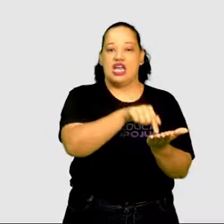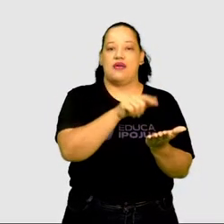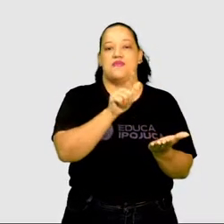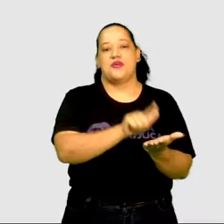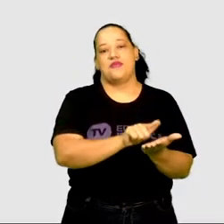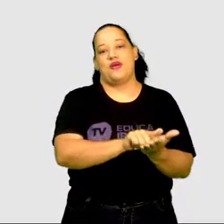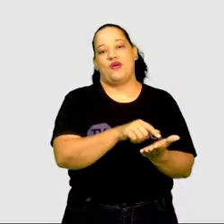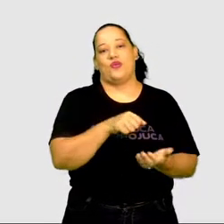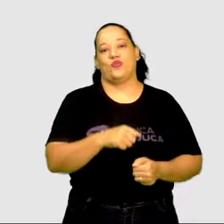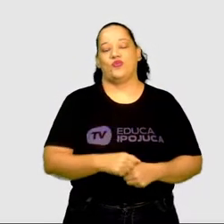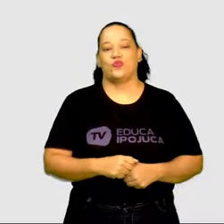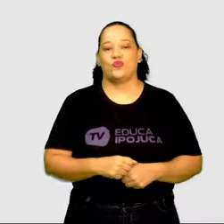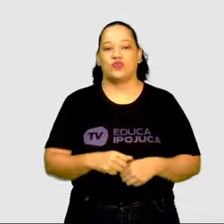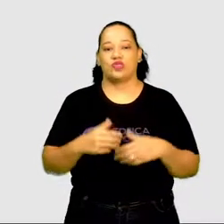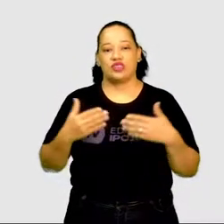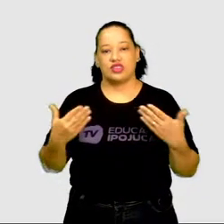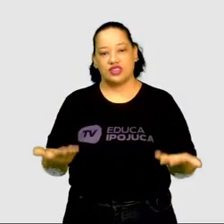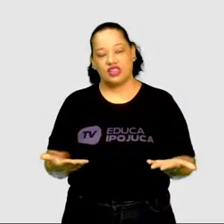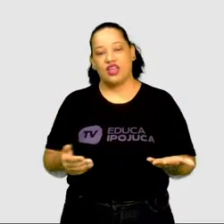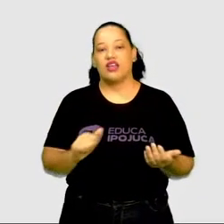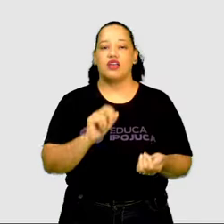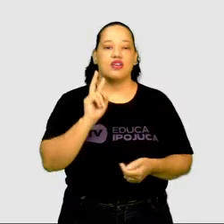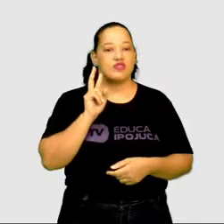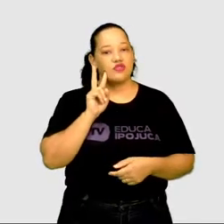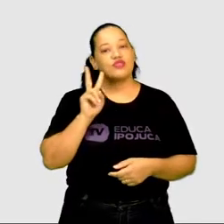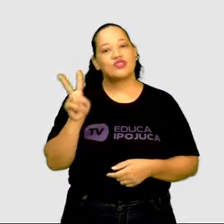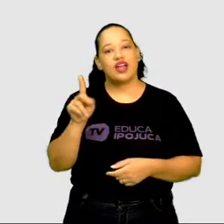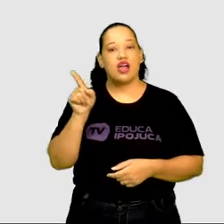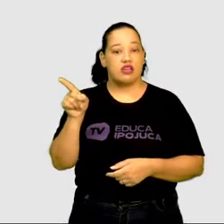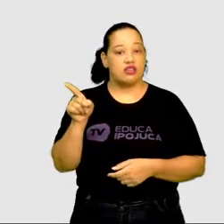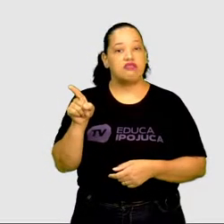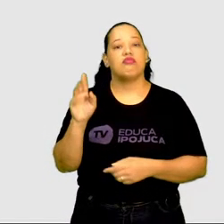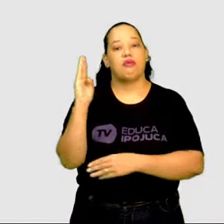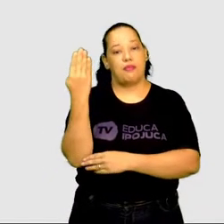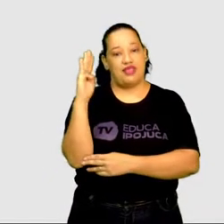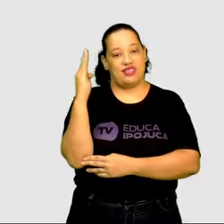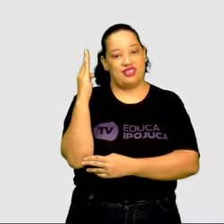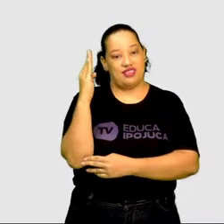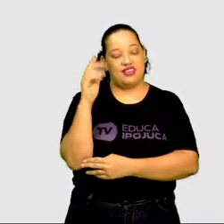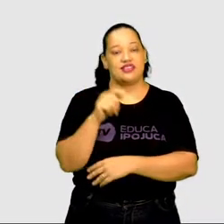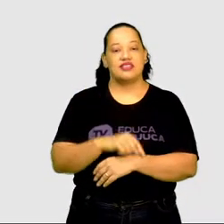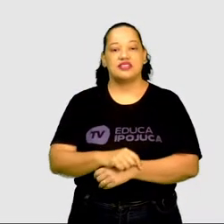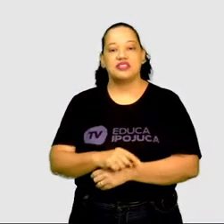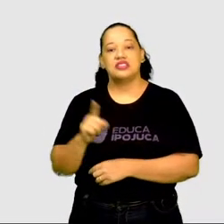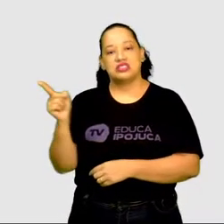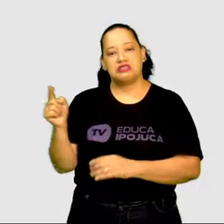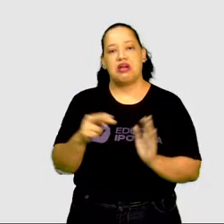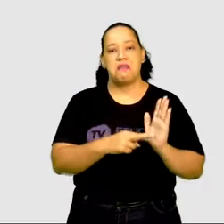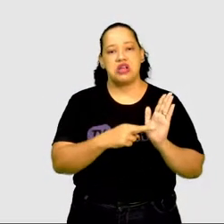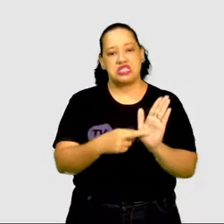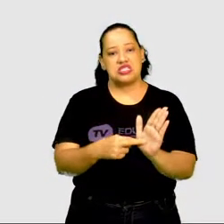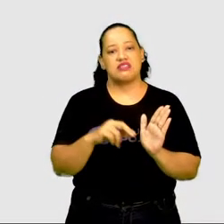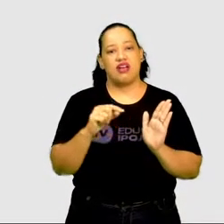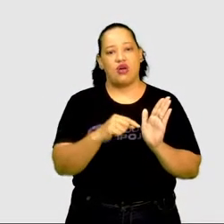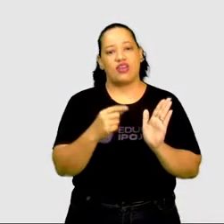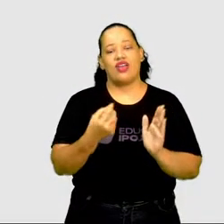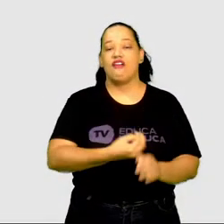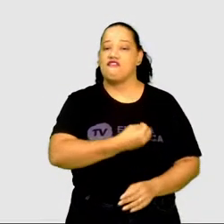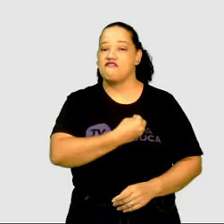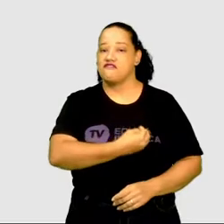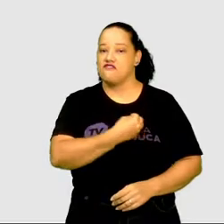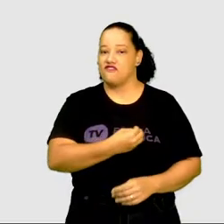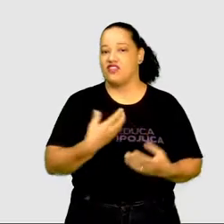Como aqui num caso, sair na madeira. E essa representação aqui, a vida no